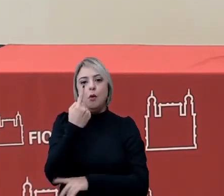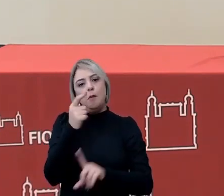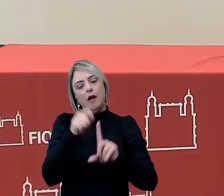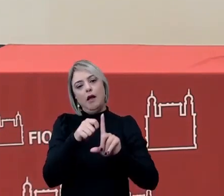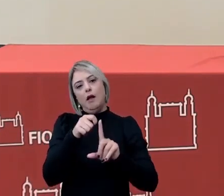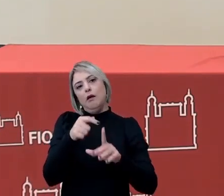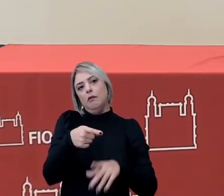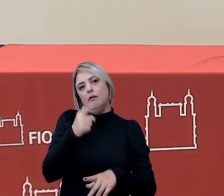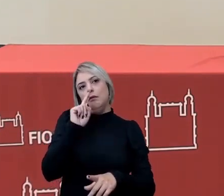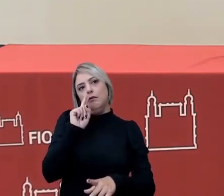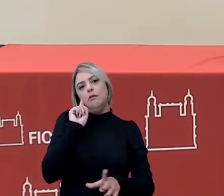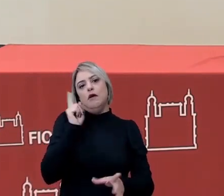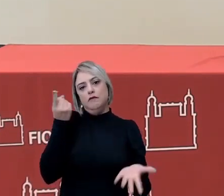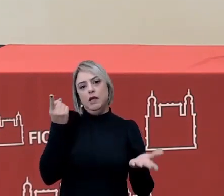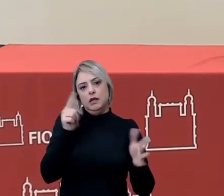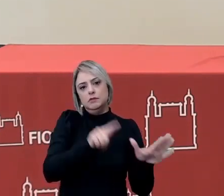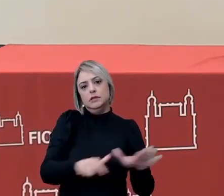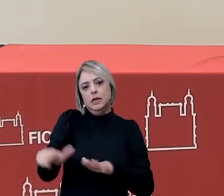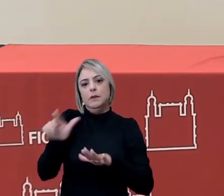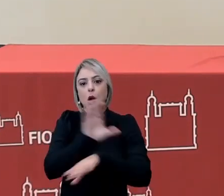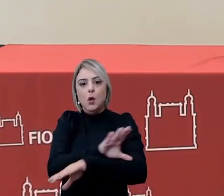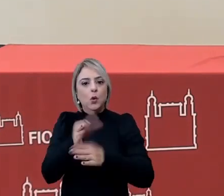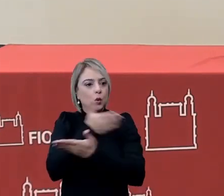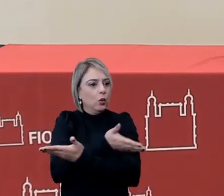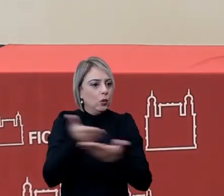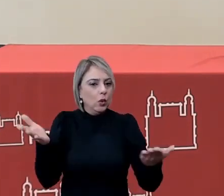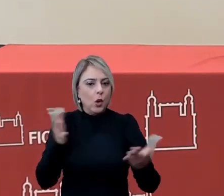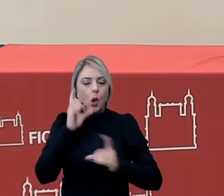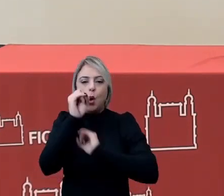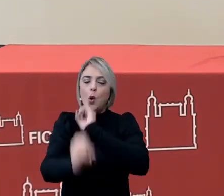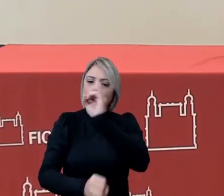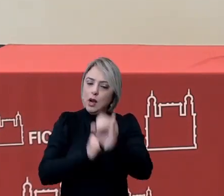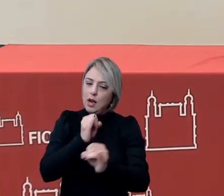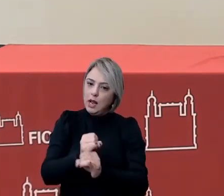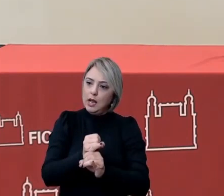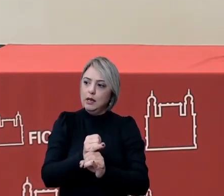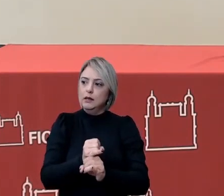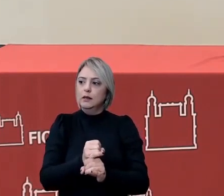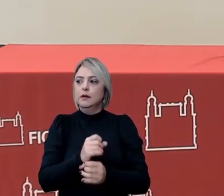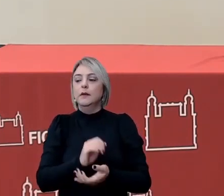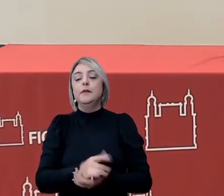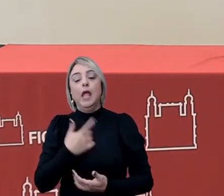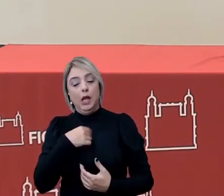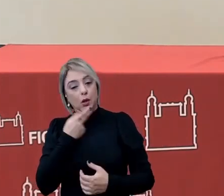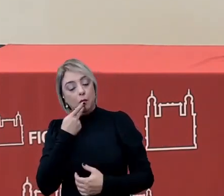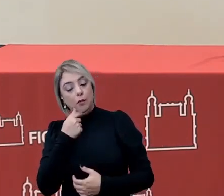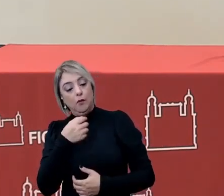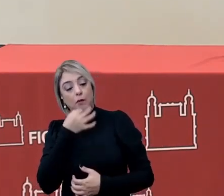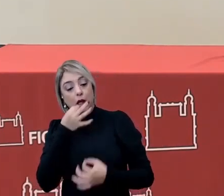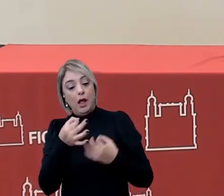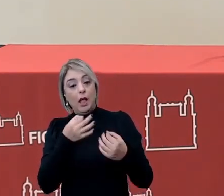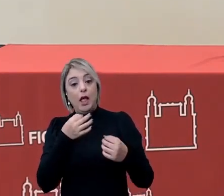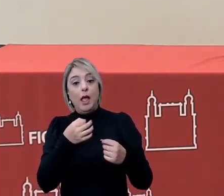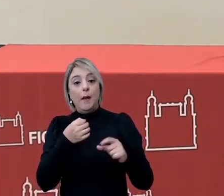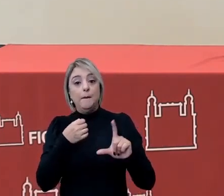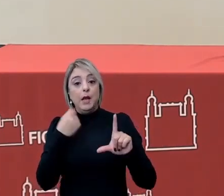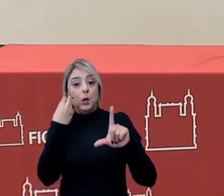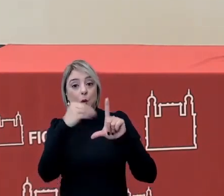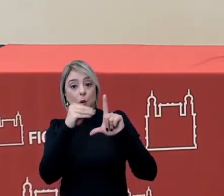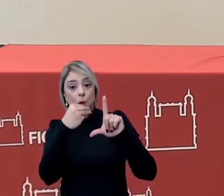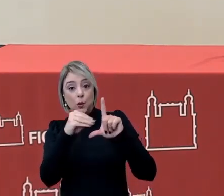semana e o curso ele está totalmente disponível online então fique eu posso pelo link